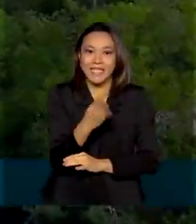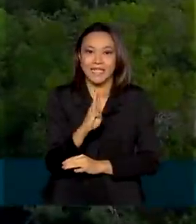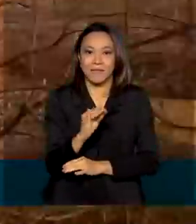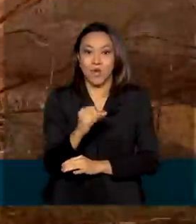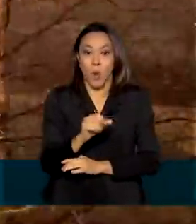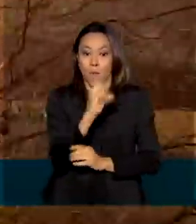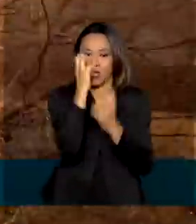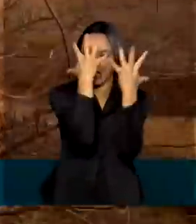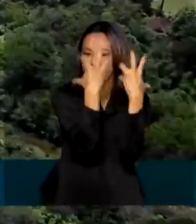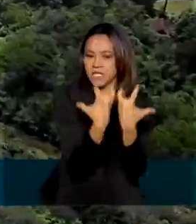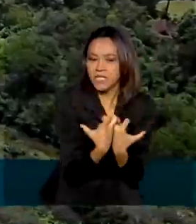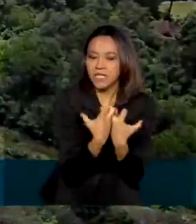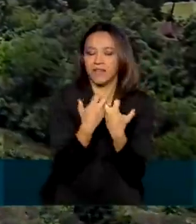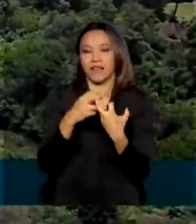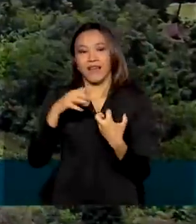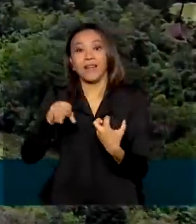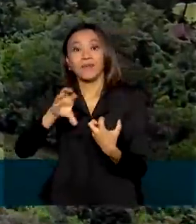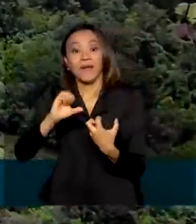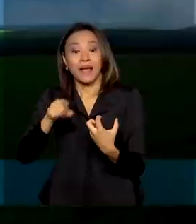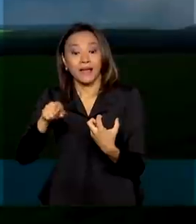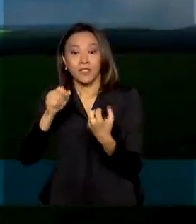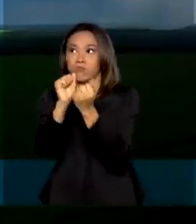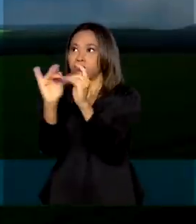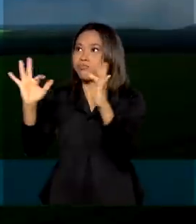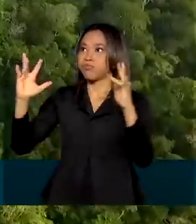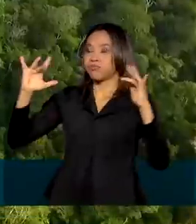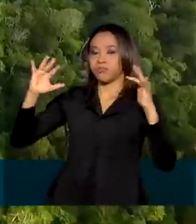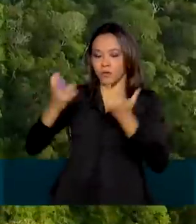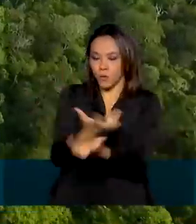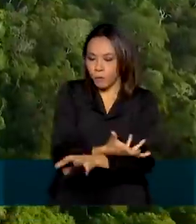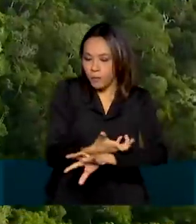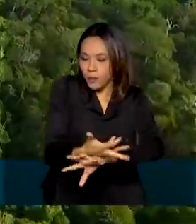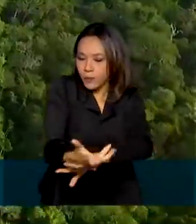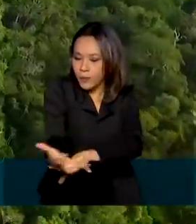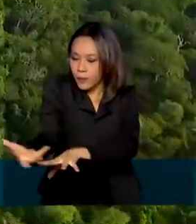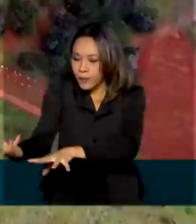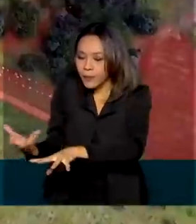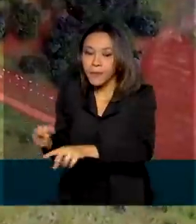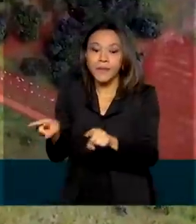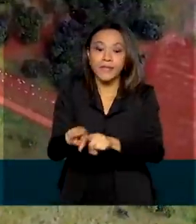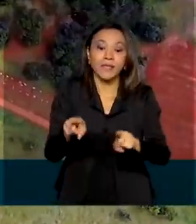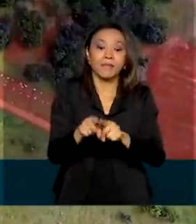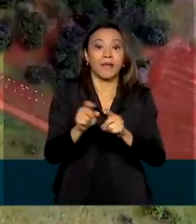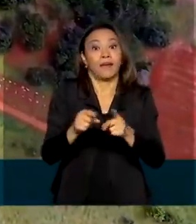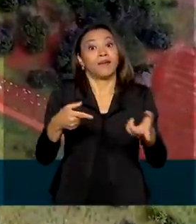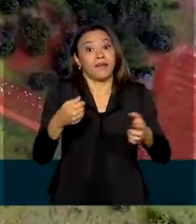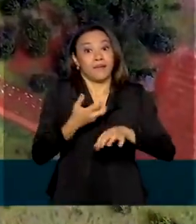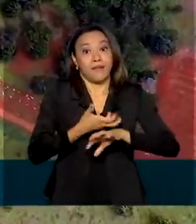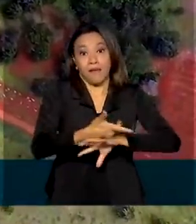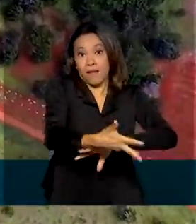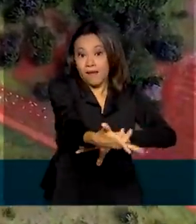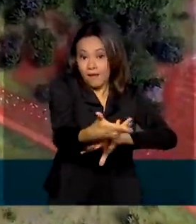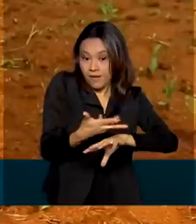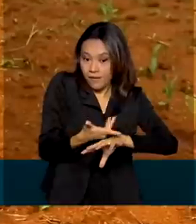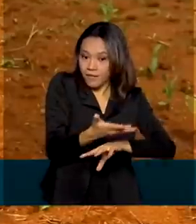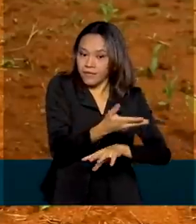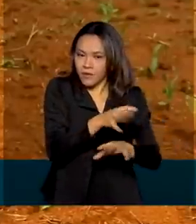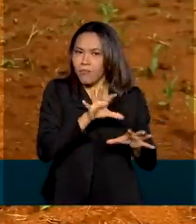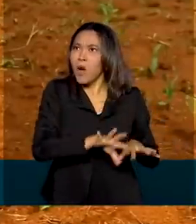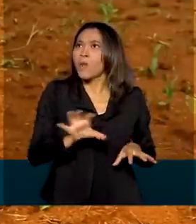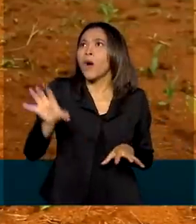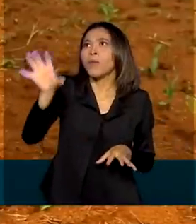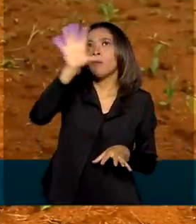Cerrado, Caatinga, Mata Atlântica, Pampa, Amazônia e Pantanal. E, assim como a fazenda Entre Rios,